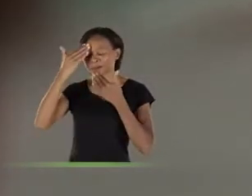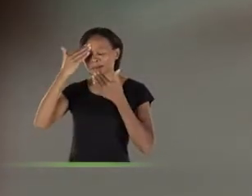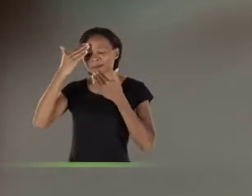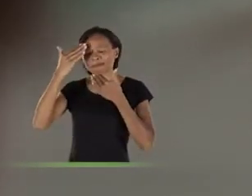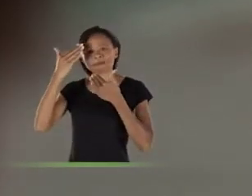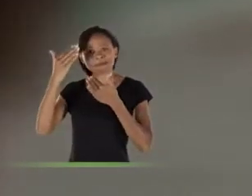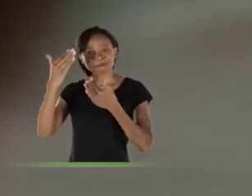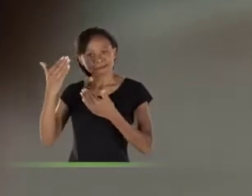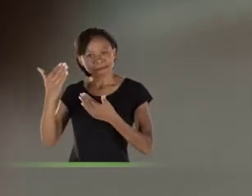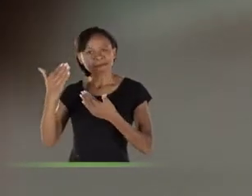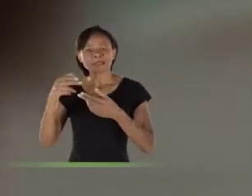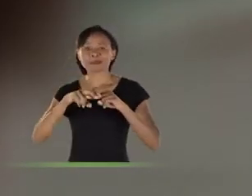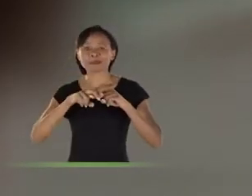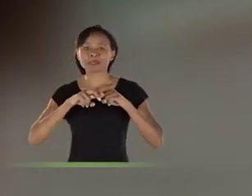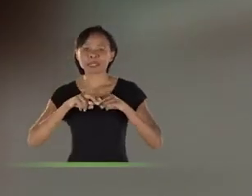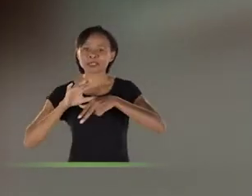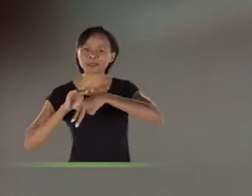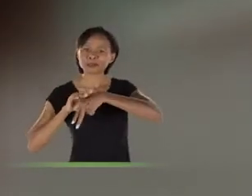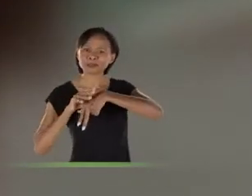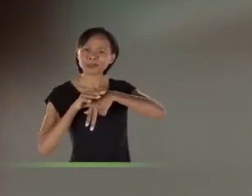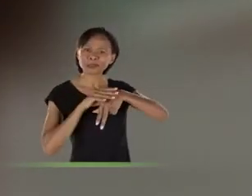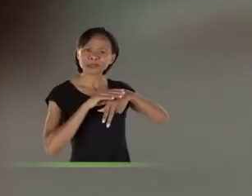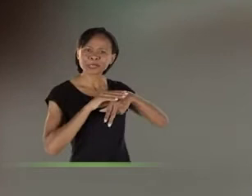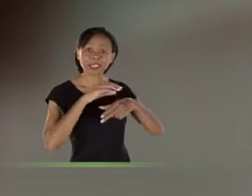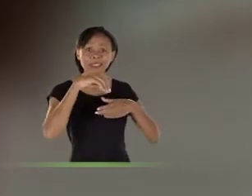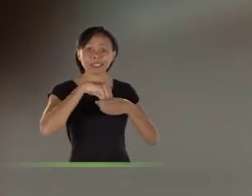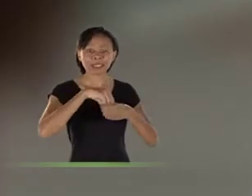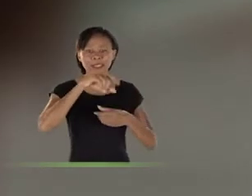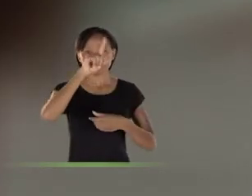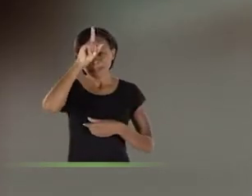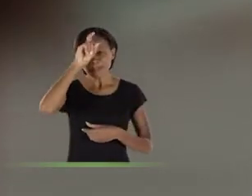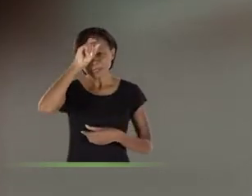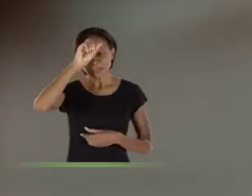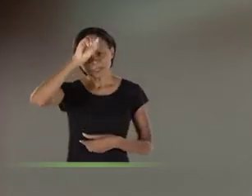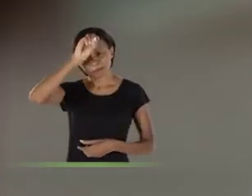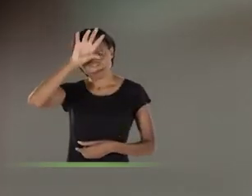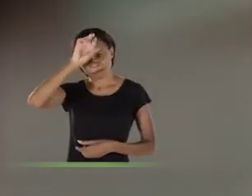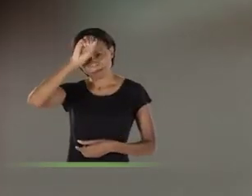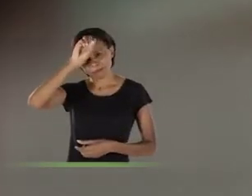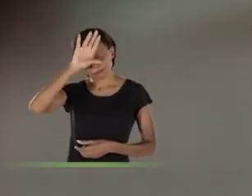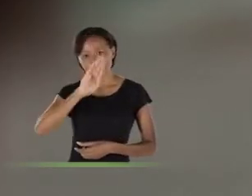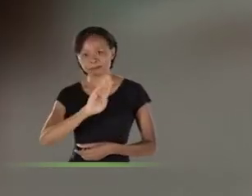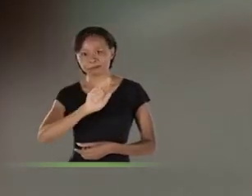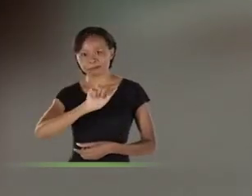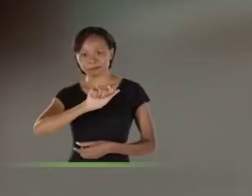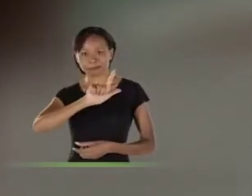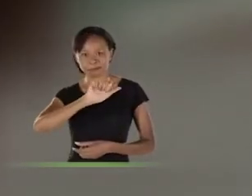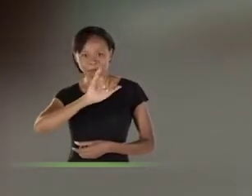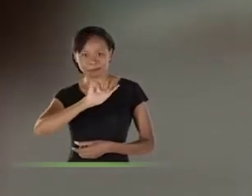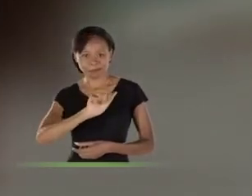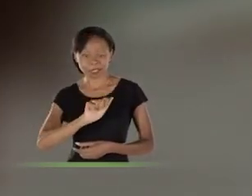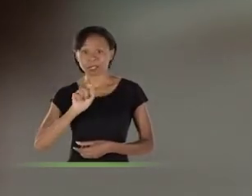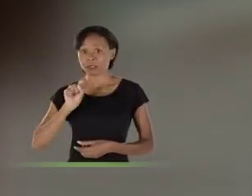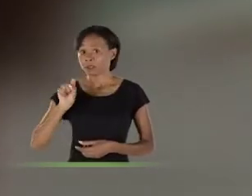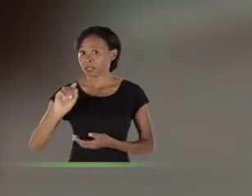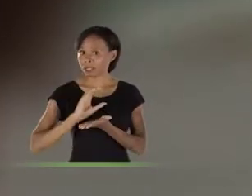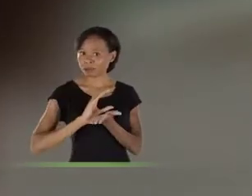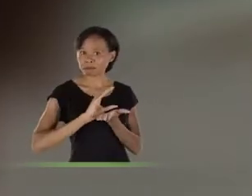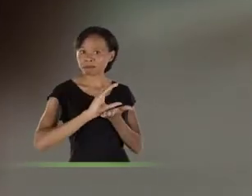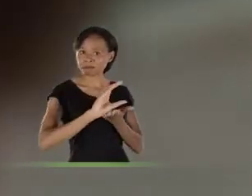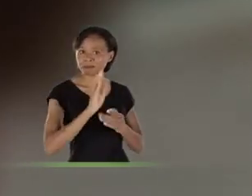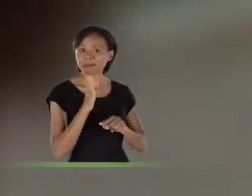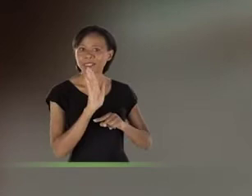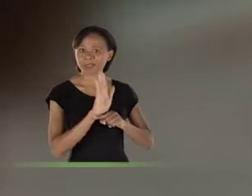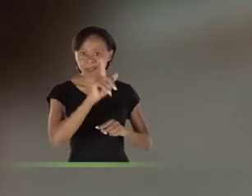aqui para agradecer em nome dos milhares de pacientes atendidos pelo Hospital da Baleia a alocação de verba